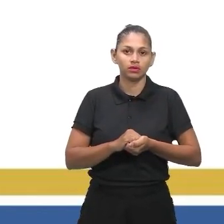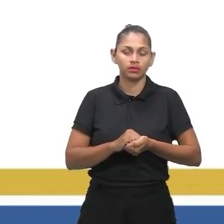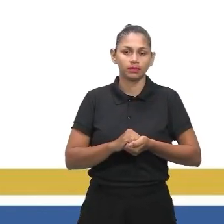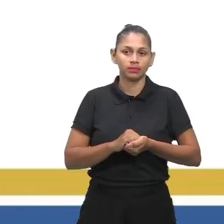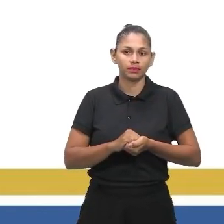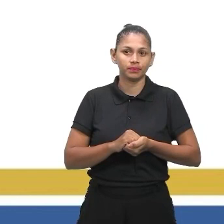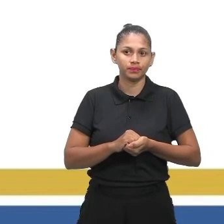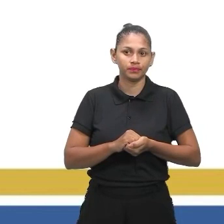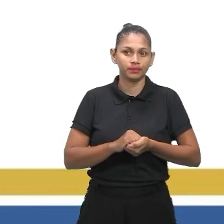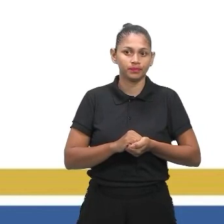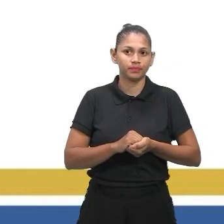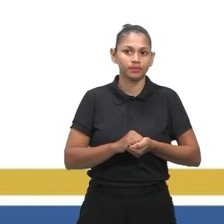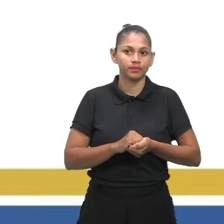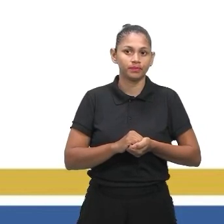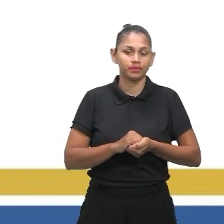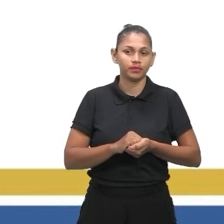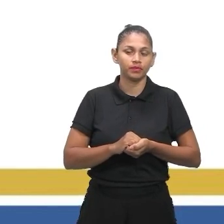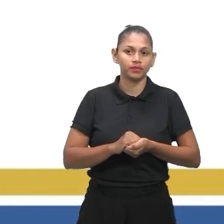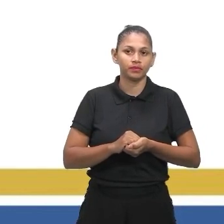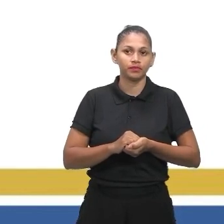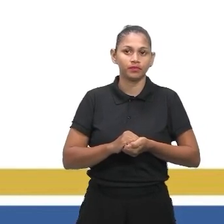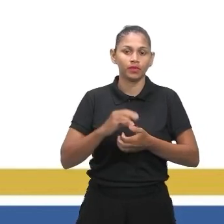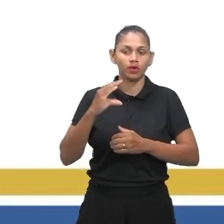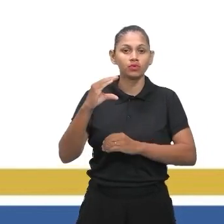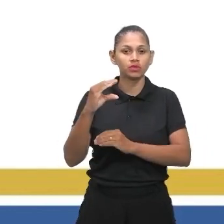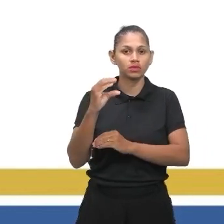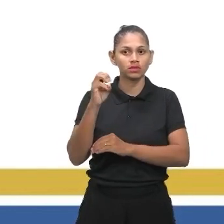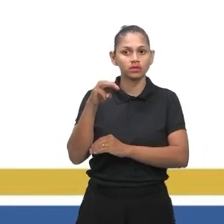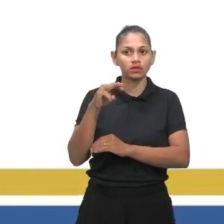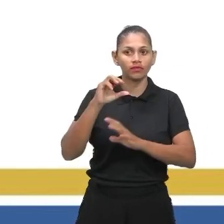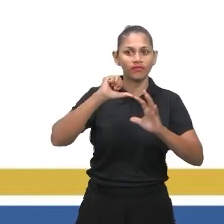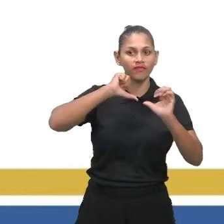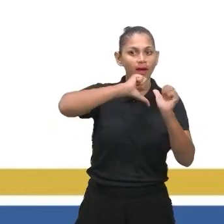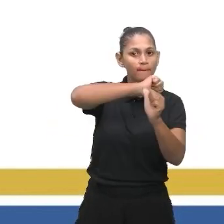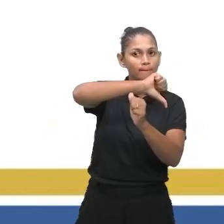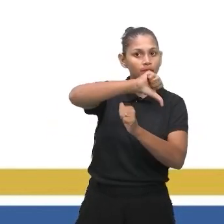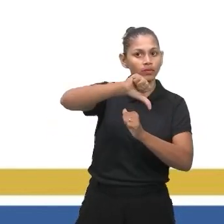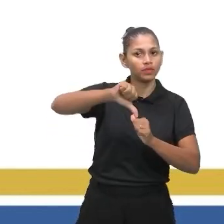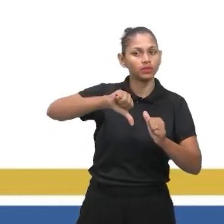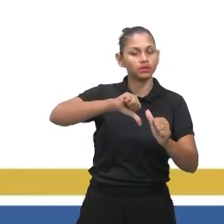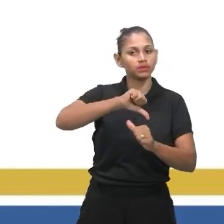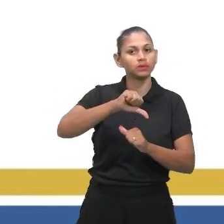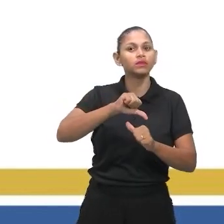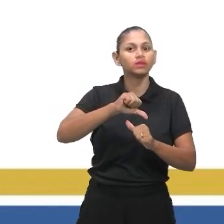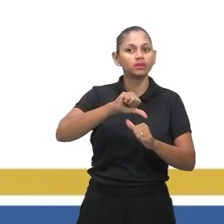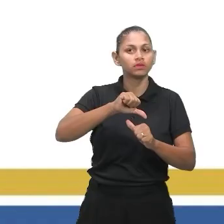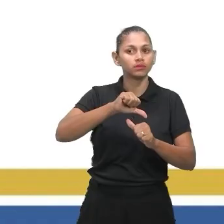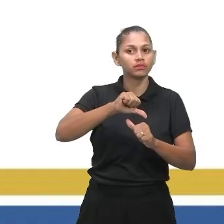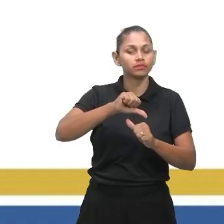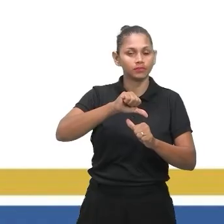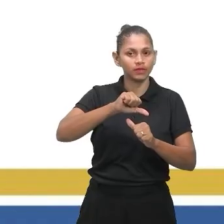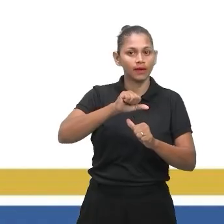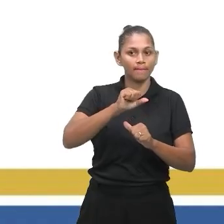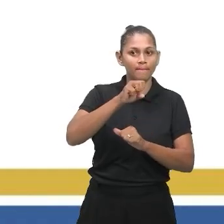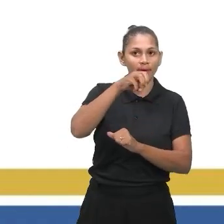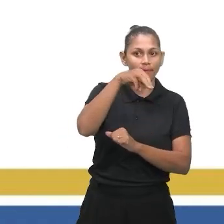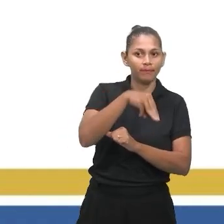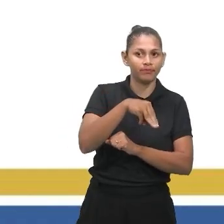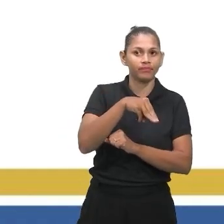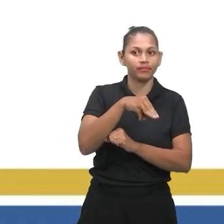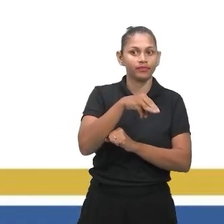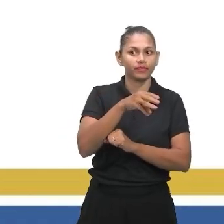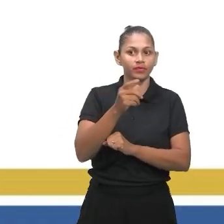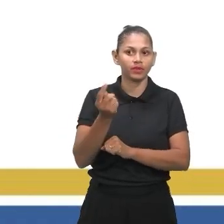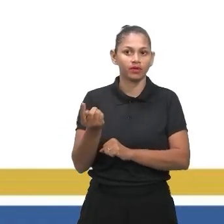você vai ter aí, né? Corta 2 zeros. Você vai ter um total de quantos metros? 80 metros. Que nos dá como